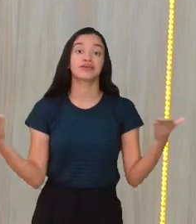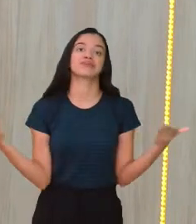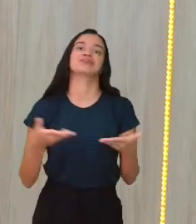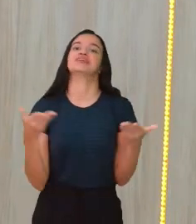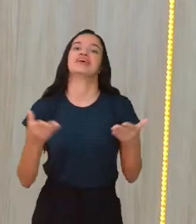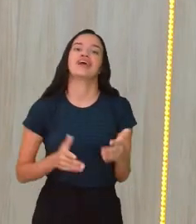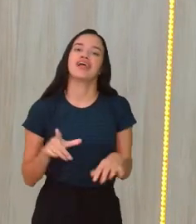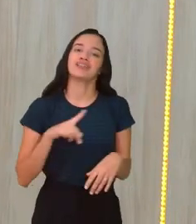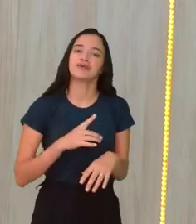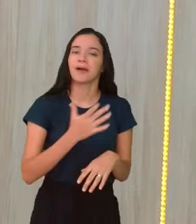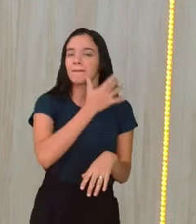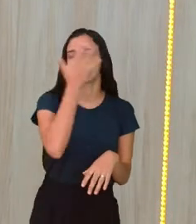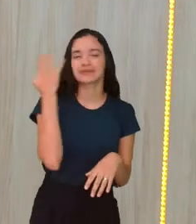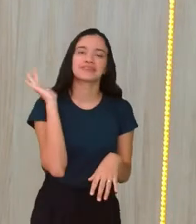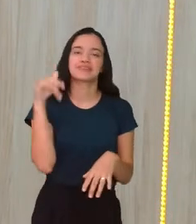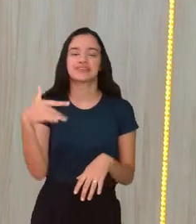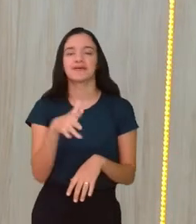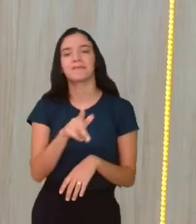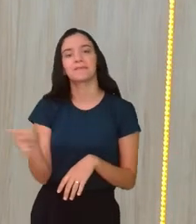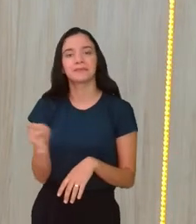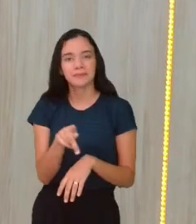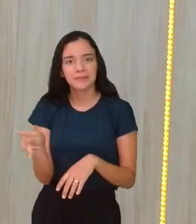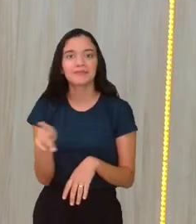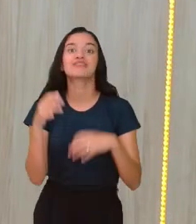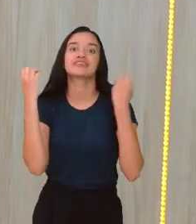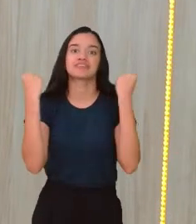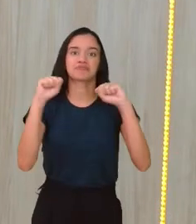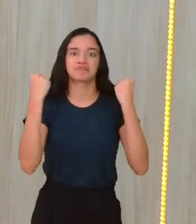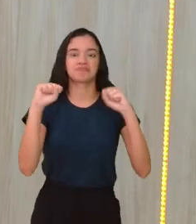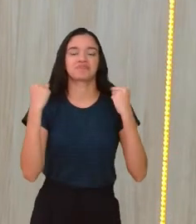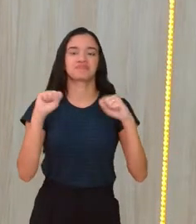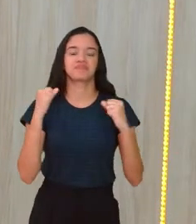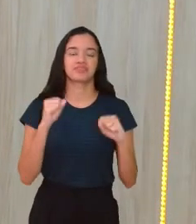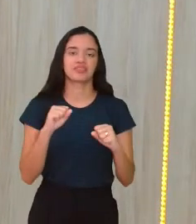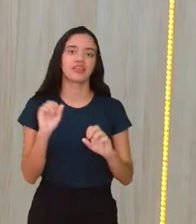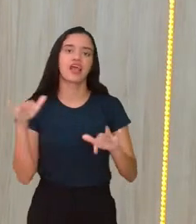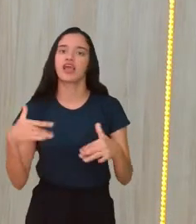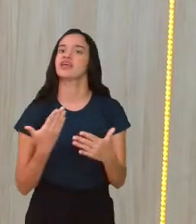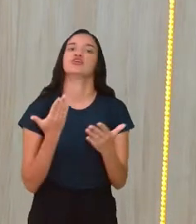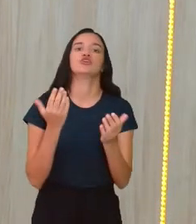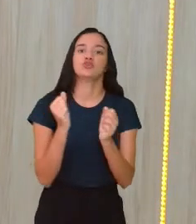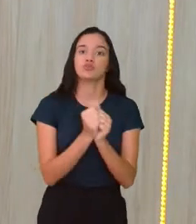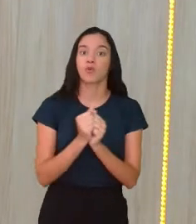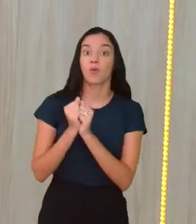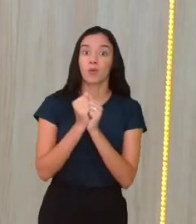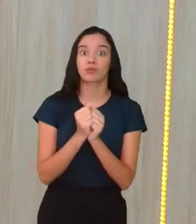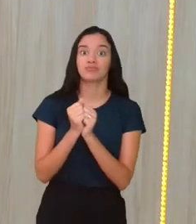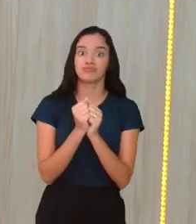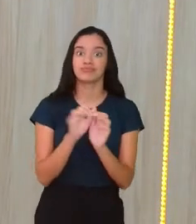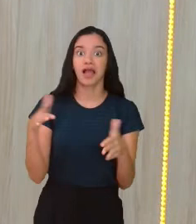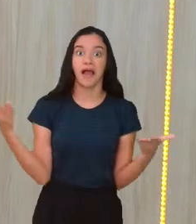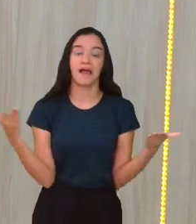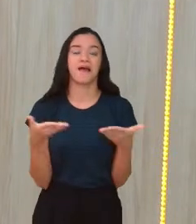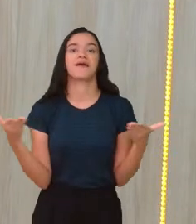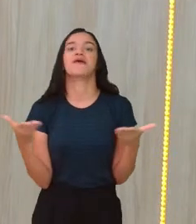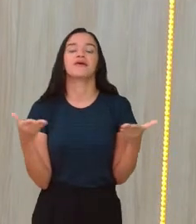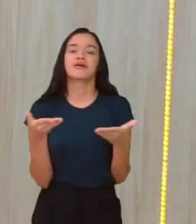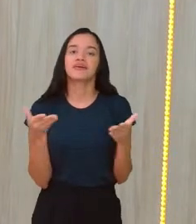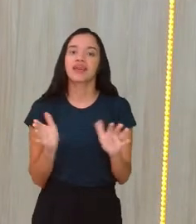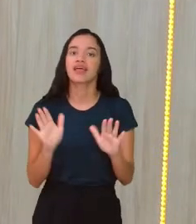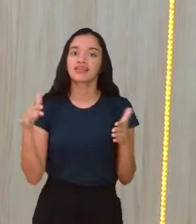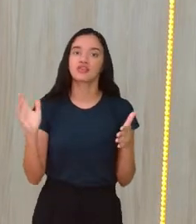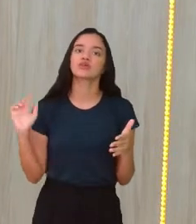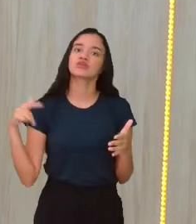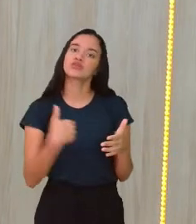tenho uma pessoa que é da minha área, que também é professora de Educação Física, que vai estar aqui com a gente a partir de agora. Então,